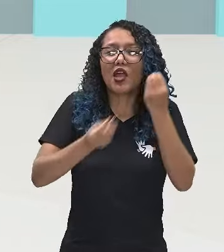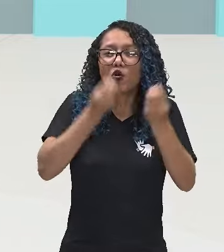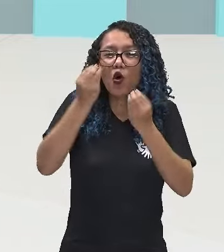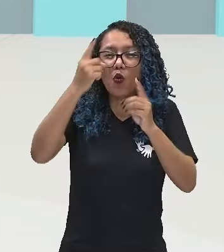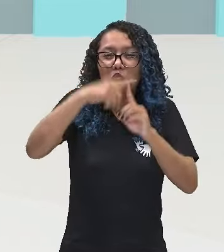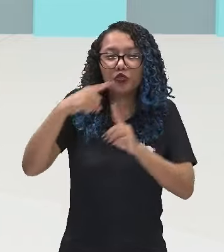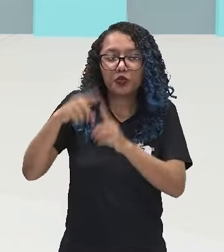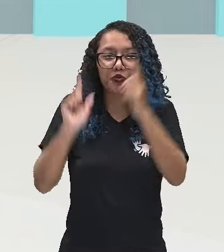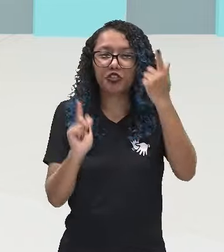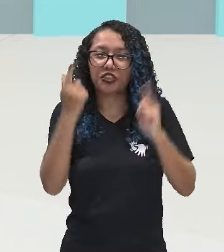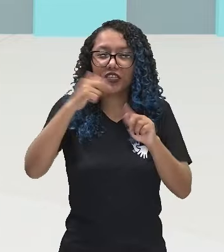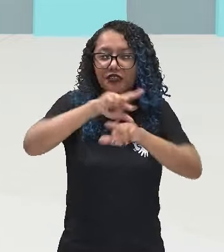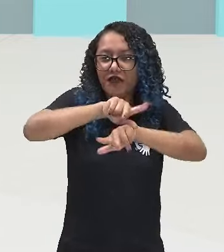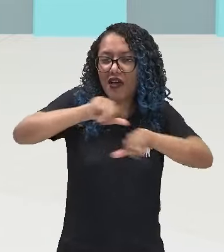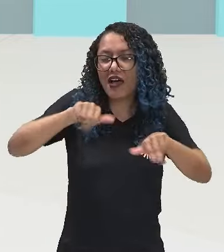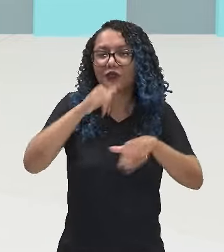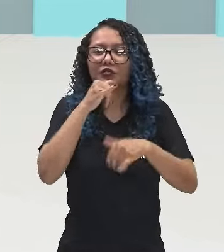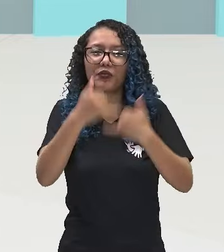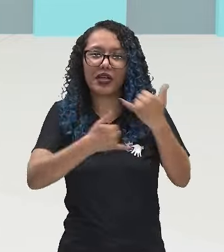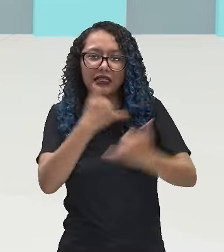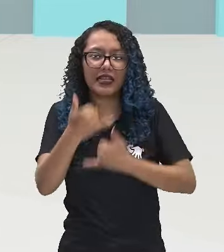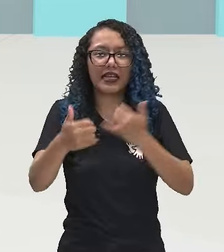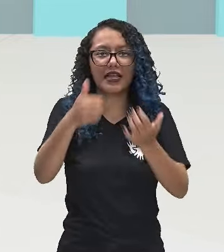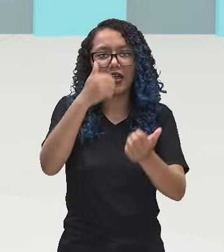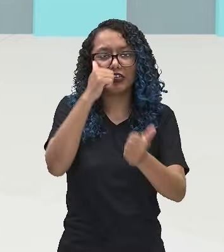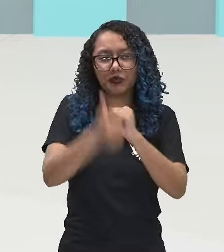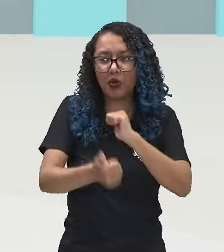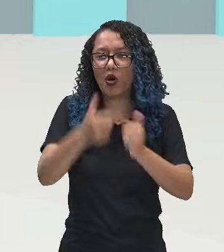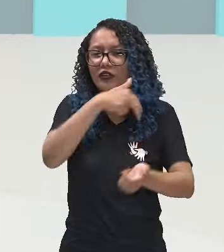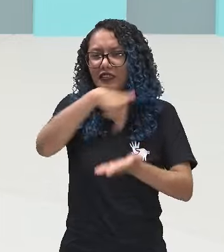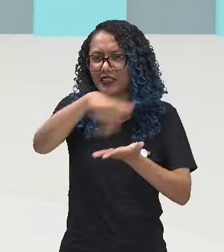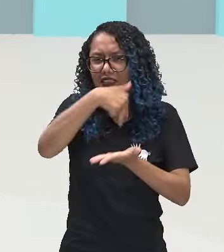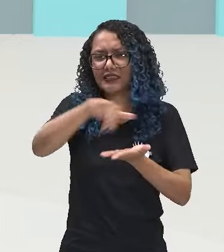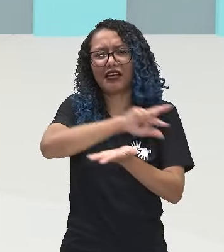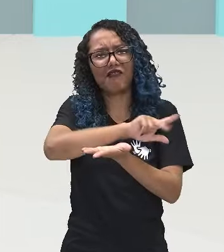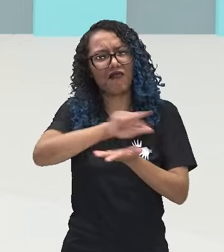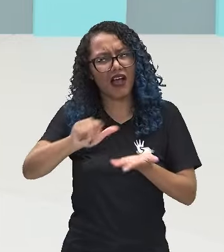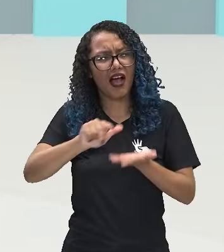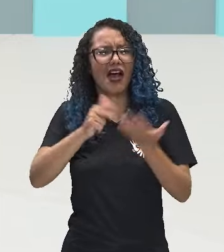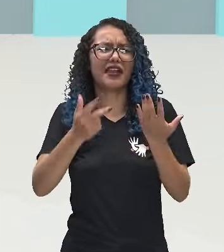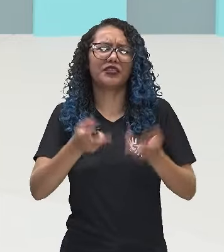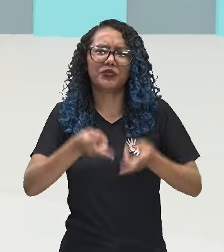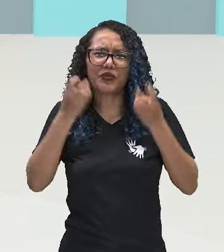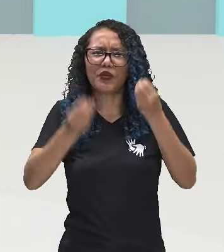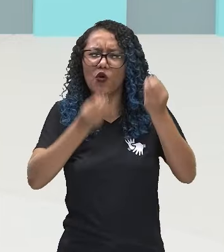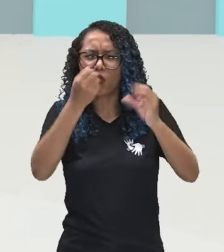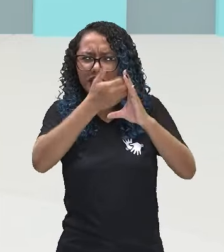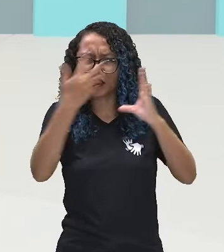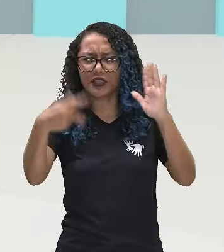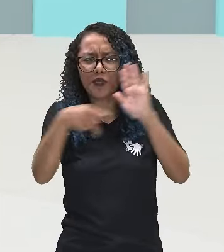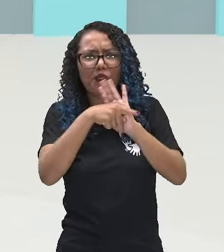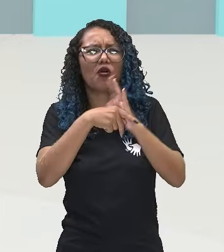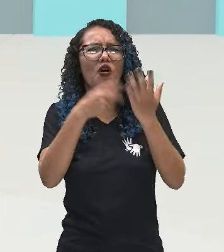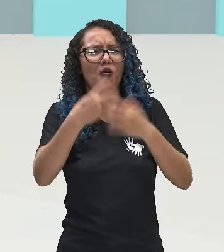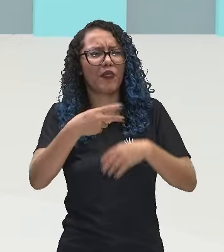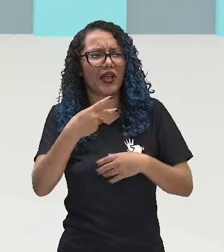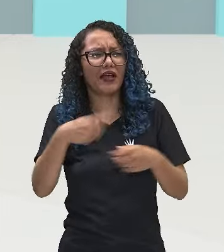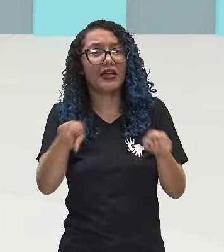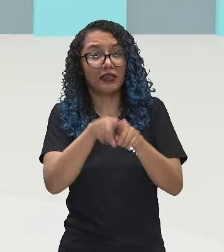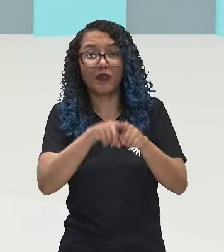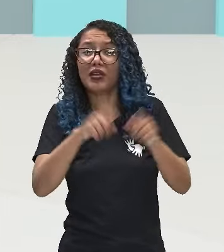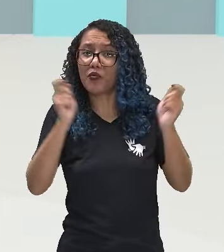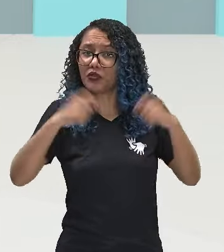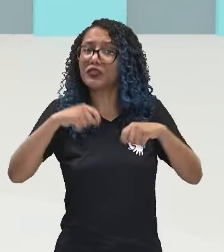jogo ou um esporte, percebendo-os, interpretando-os e também sendo capazes de atuar como